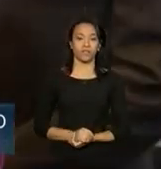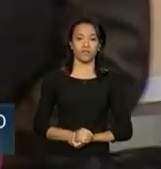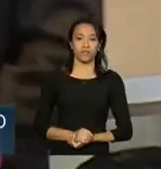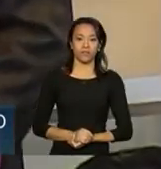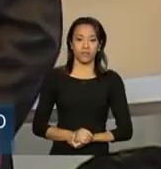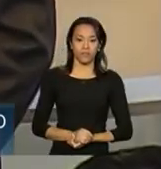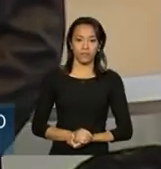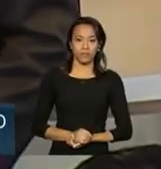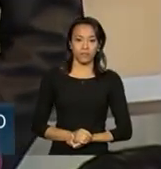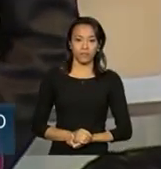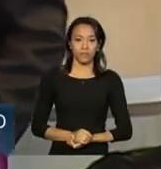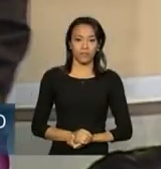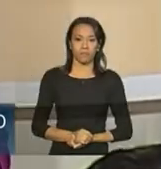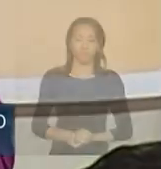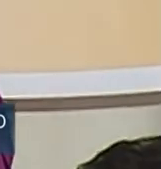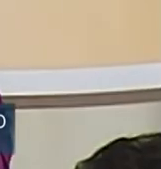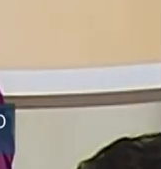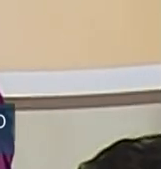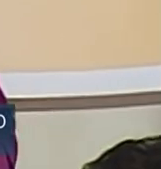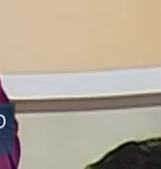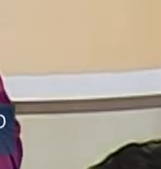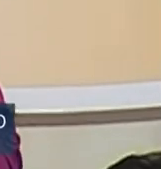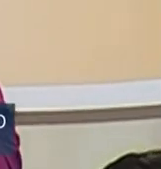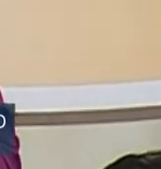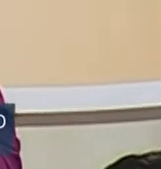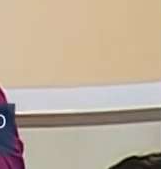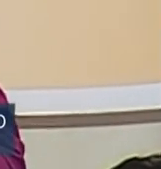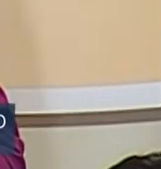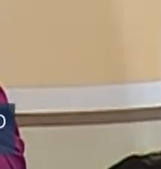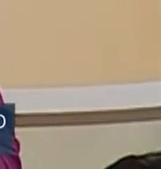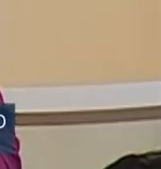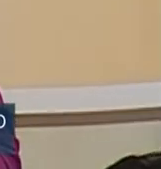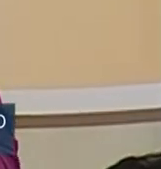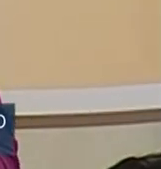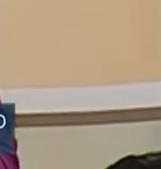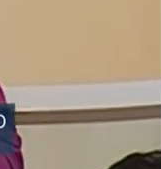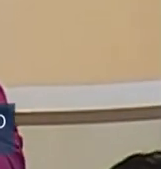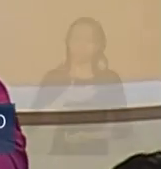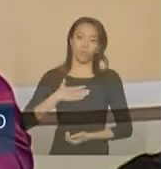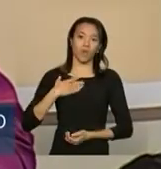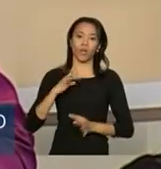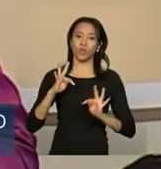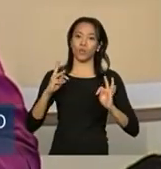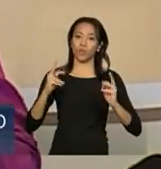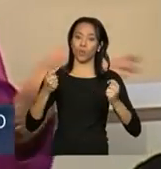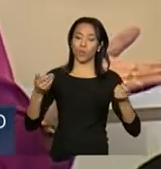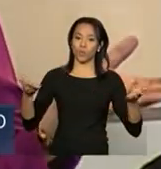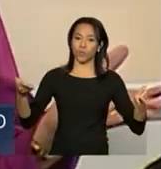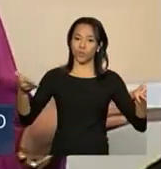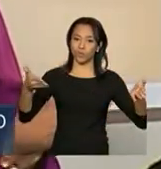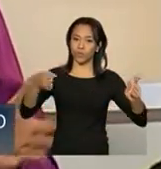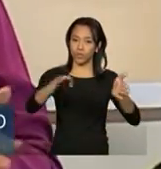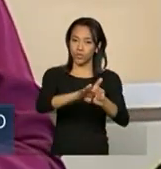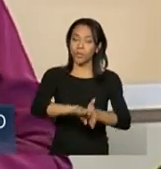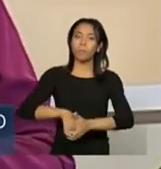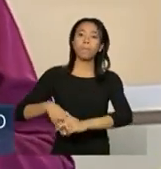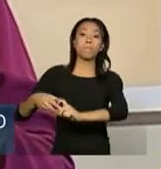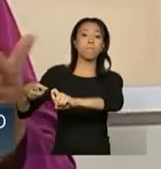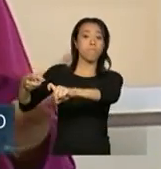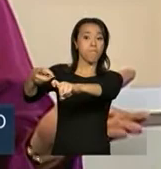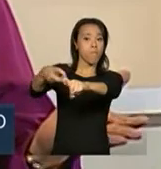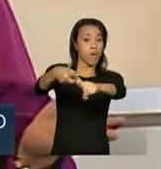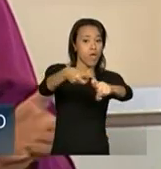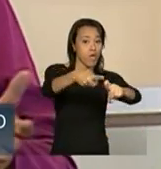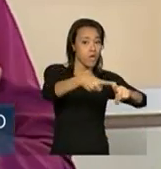Para nós é um prazer poder saludar a todos nossos médicos, tanto